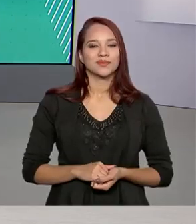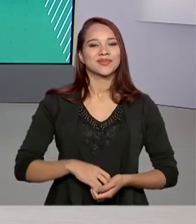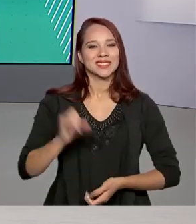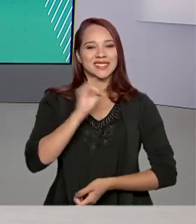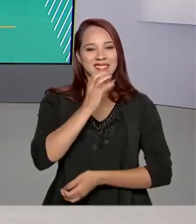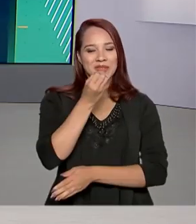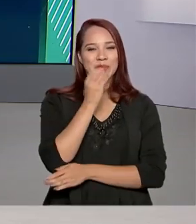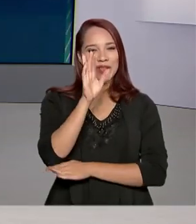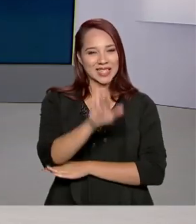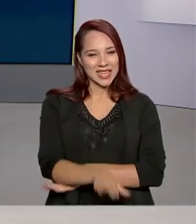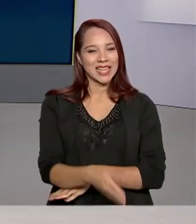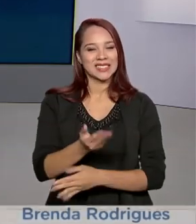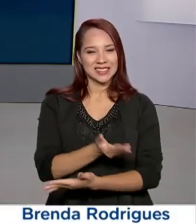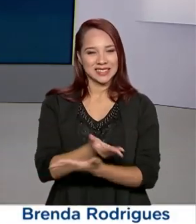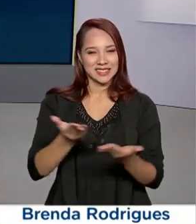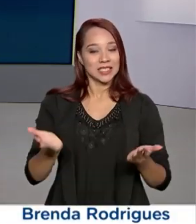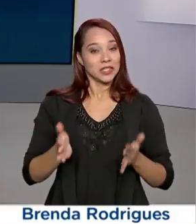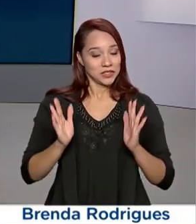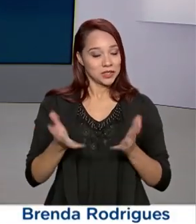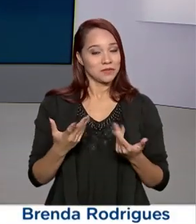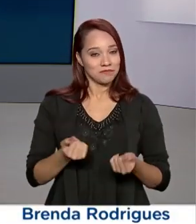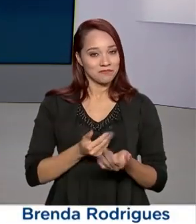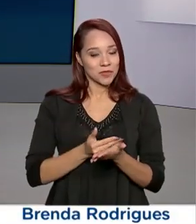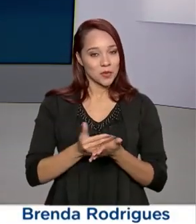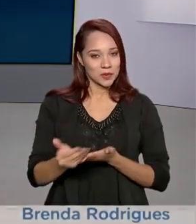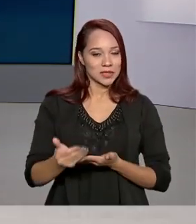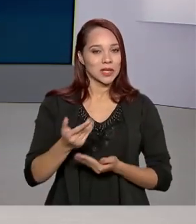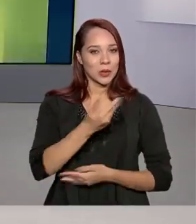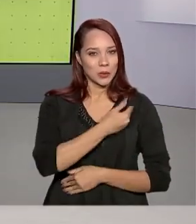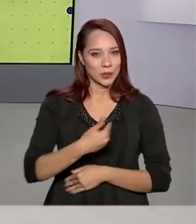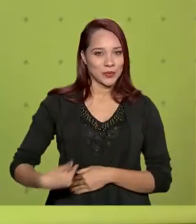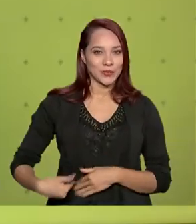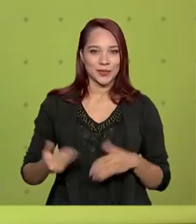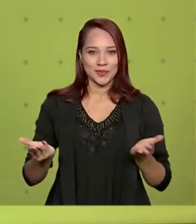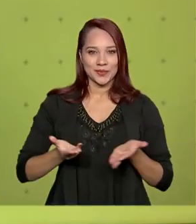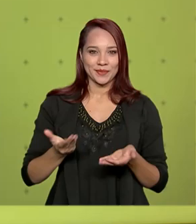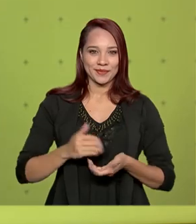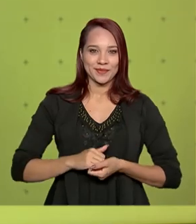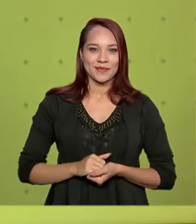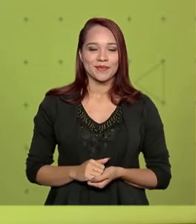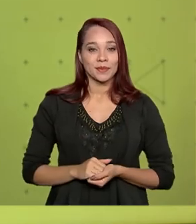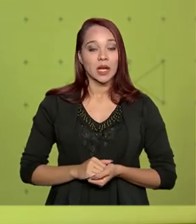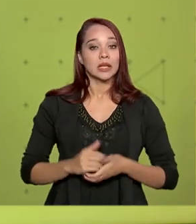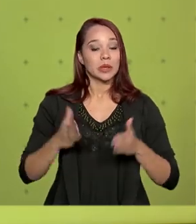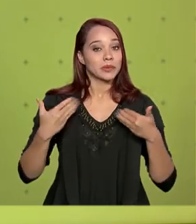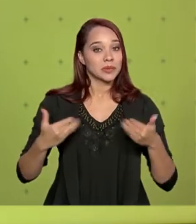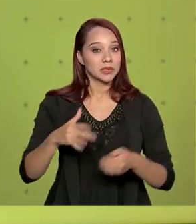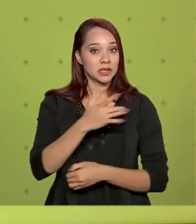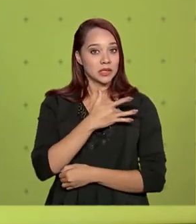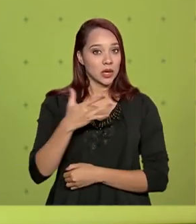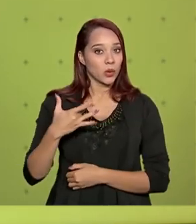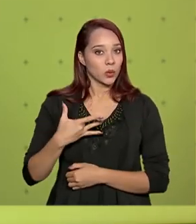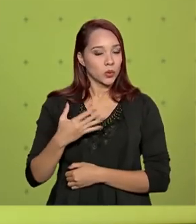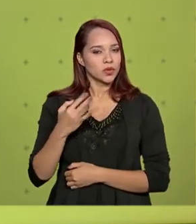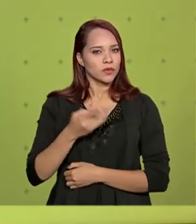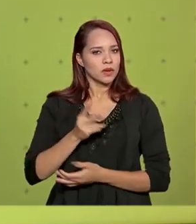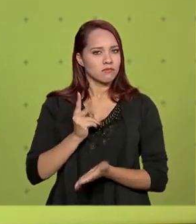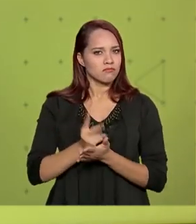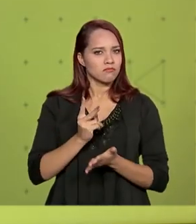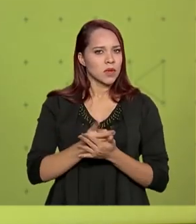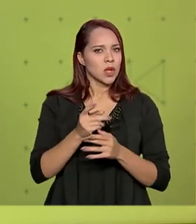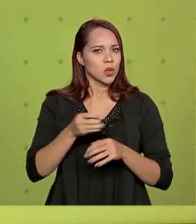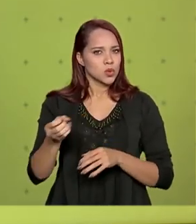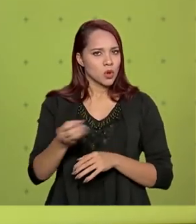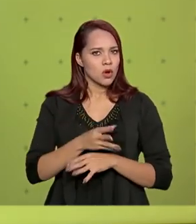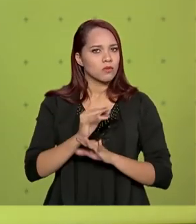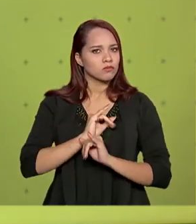Olá, boa tarde para você. Estamos de volta com mais uma edição do Governo Agora. O Ministério da Saúde vai atualizar diariamente a